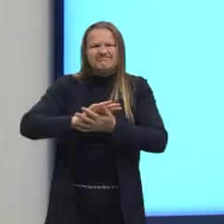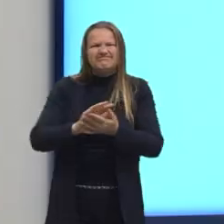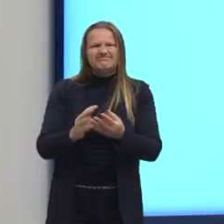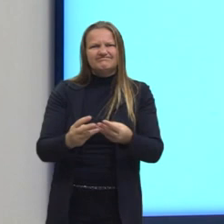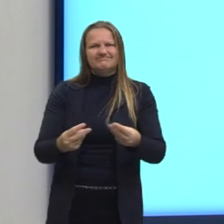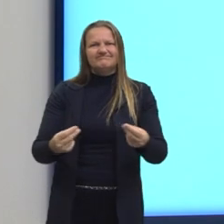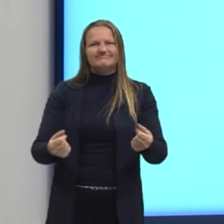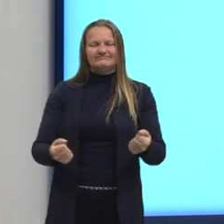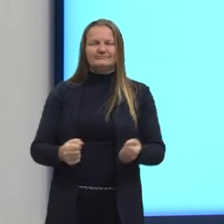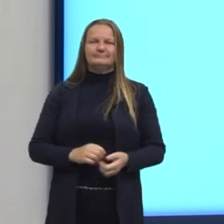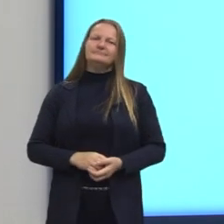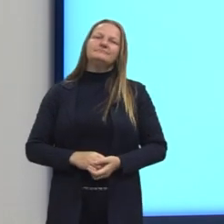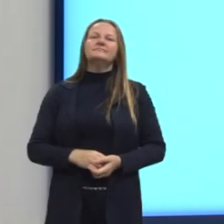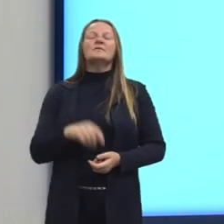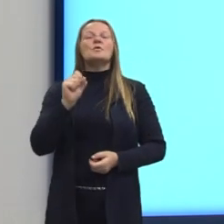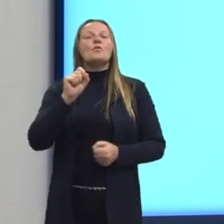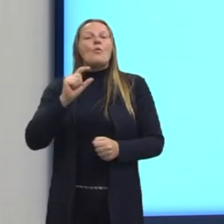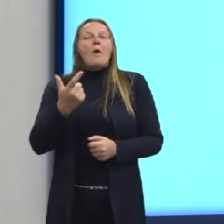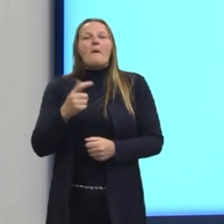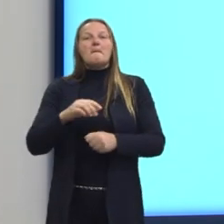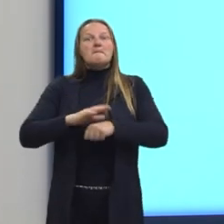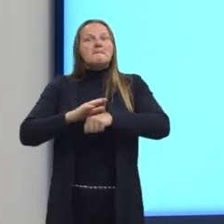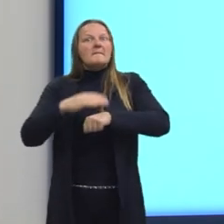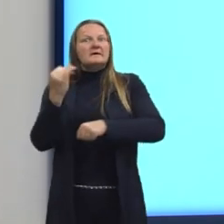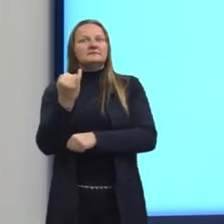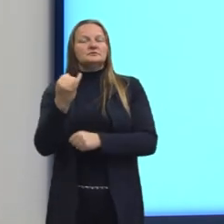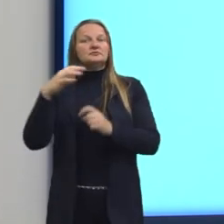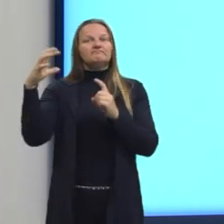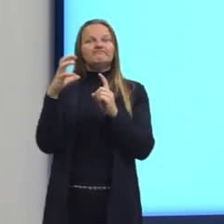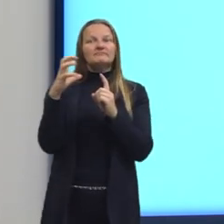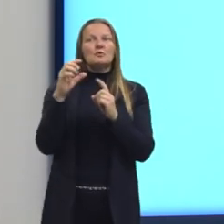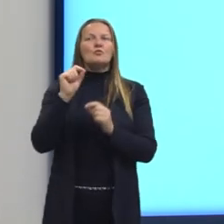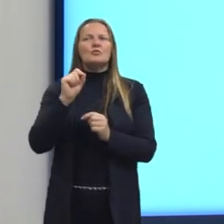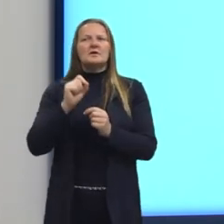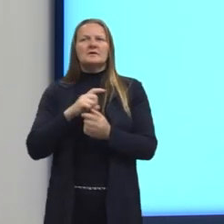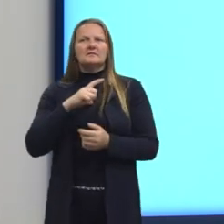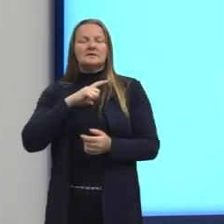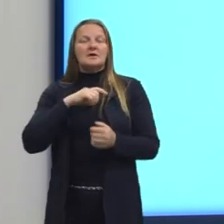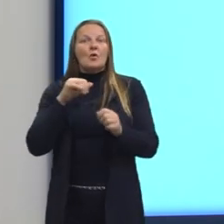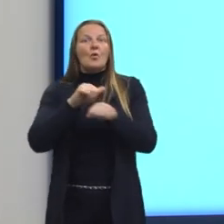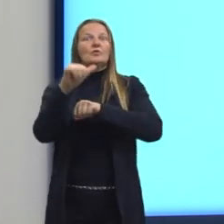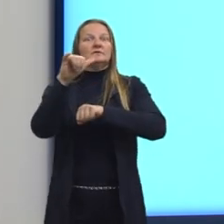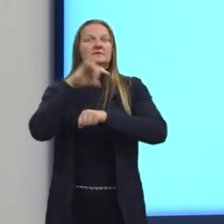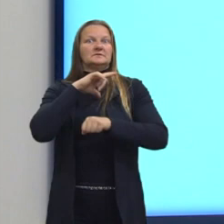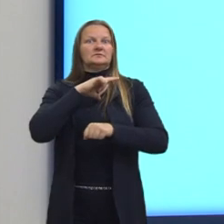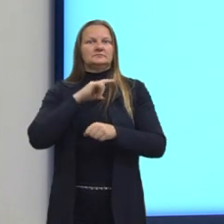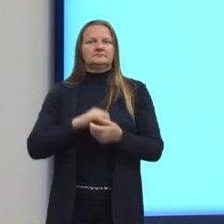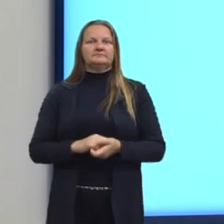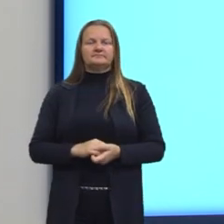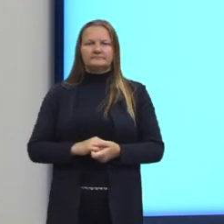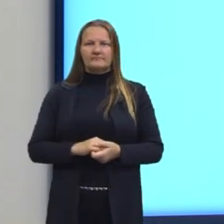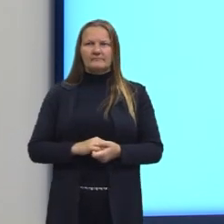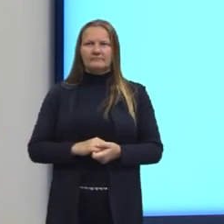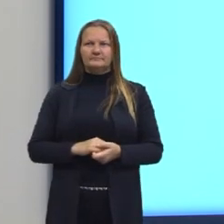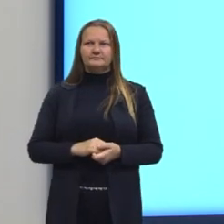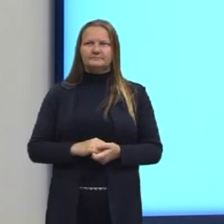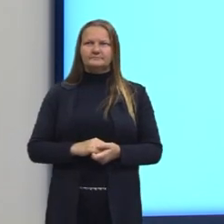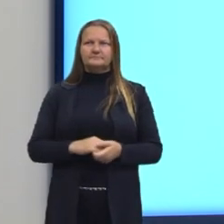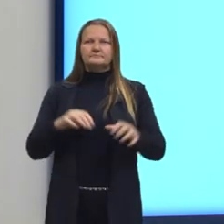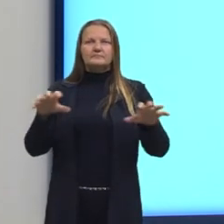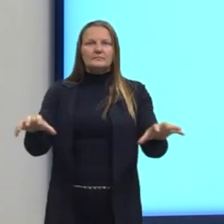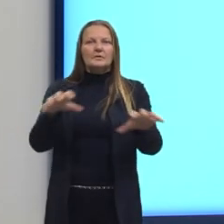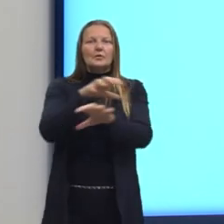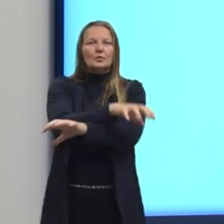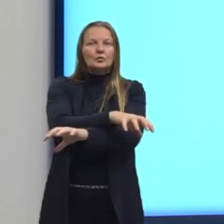Tá, mas então, quais são as principais ameaças, que tanto é ameaçado, né? Quais são as principais ameaças, então,